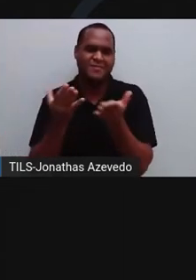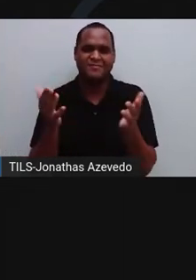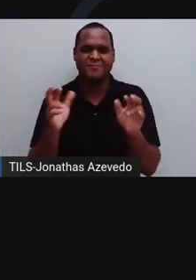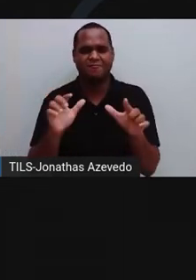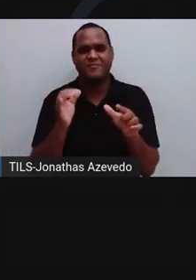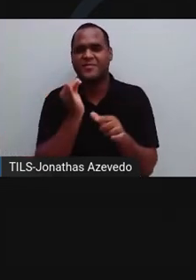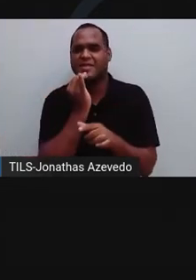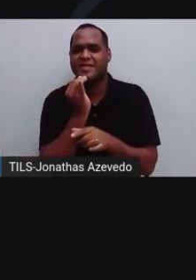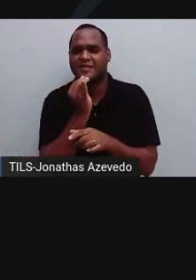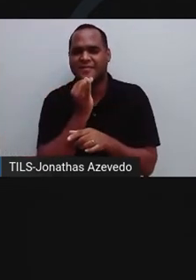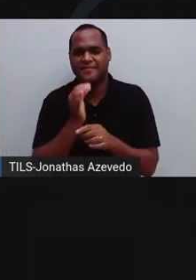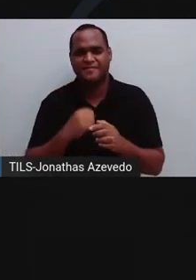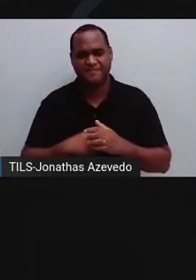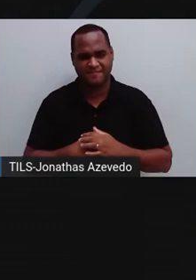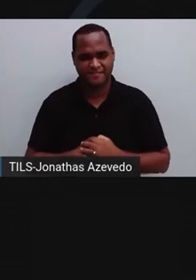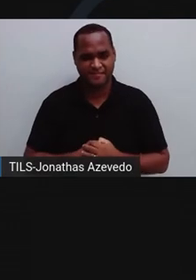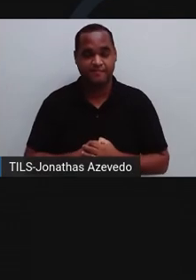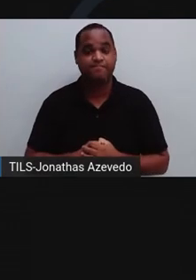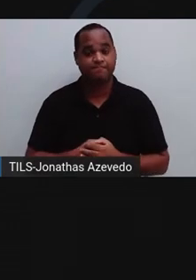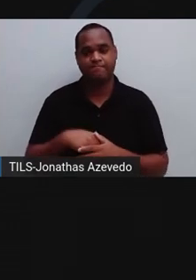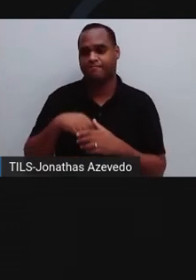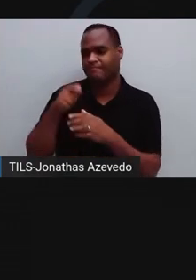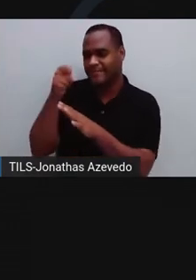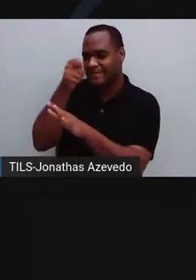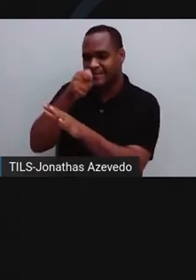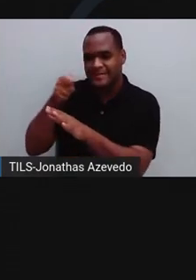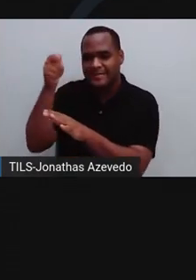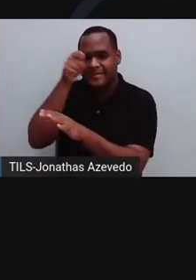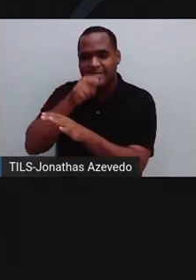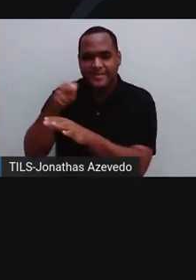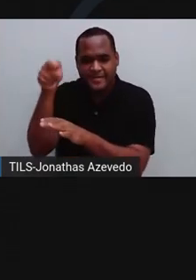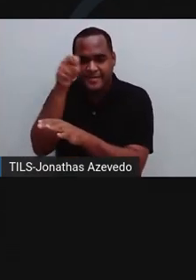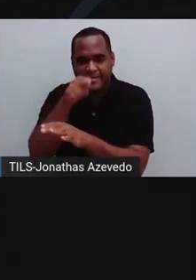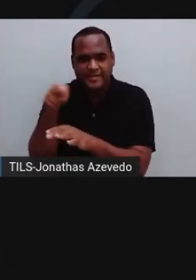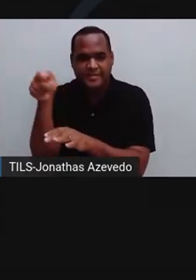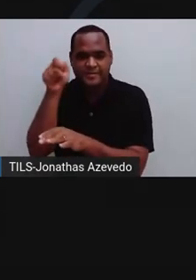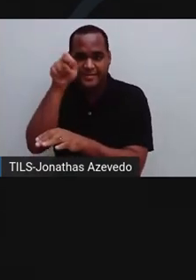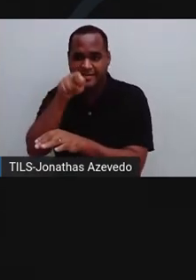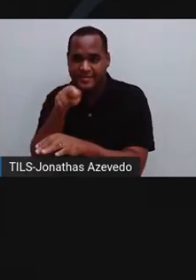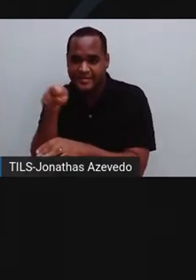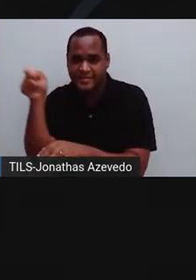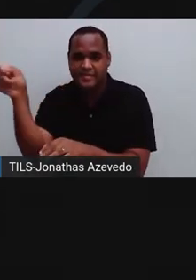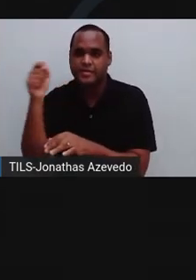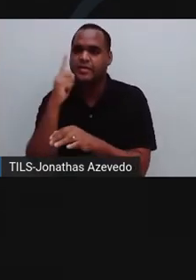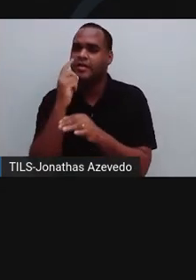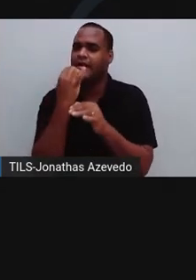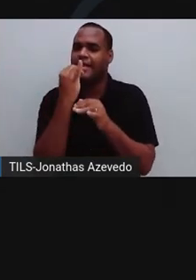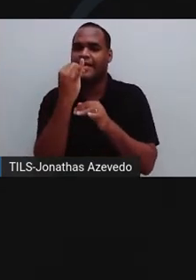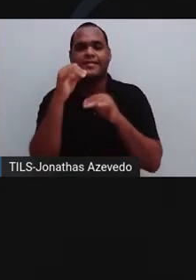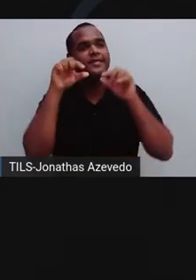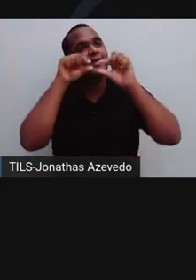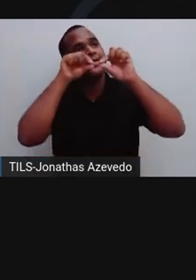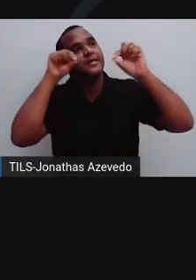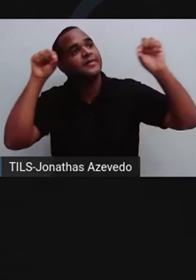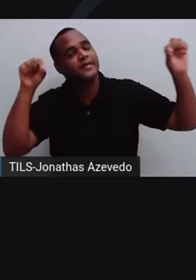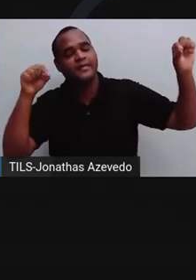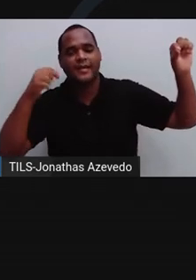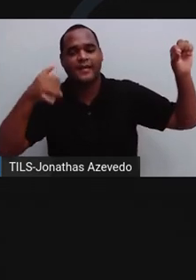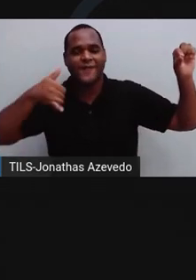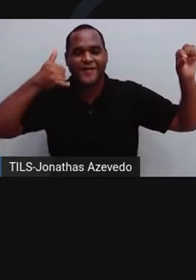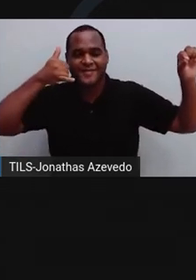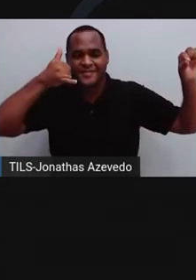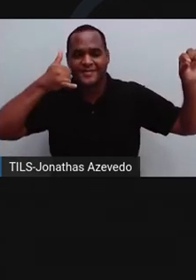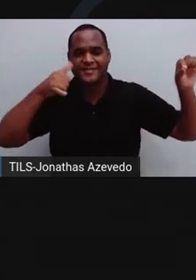Como exemplos, temos grafite, pichações, fios de eletricidade telefônicos,